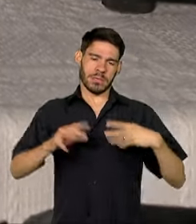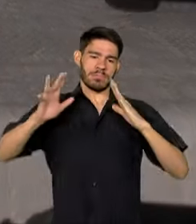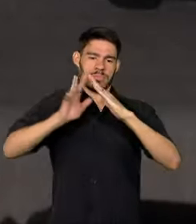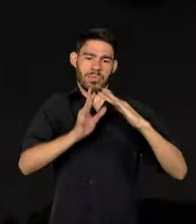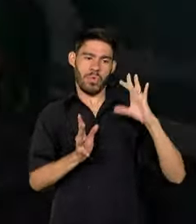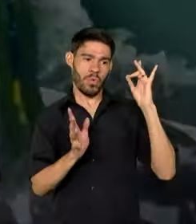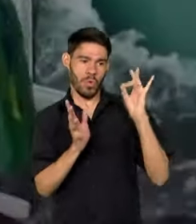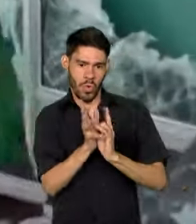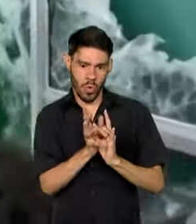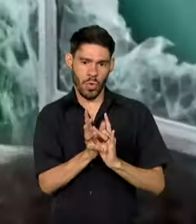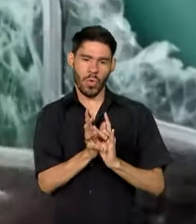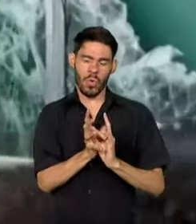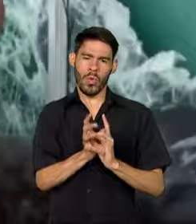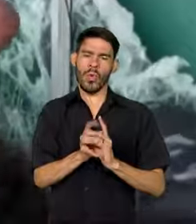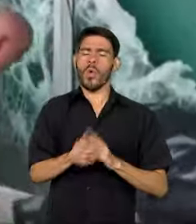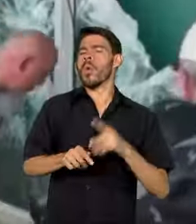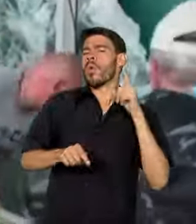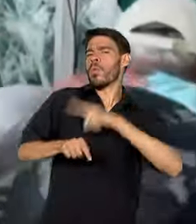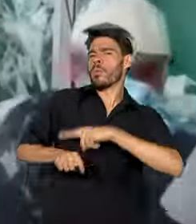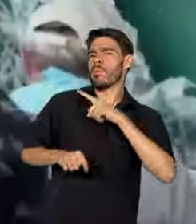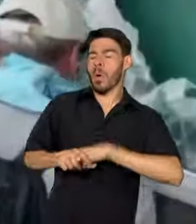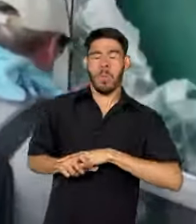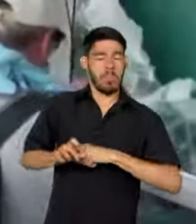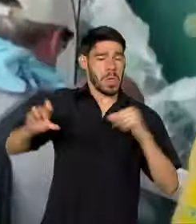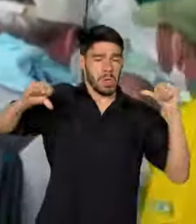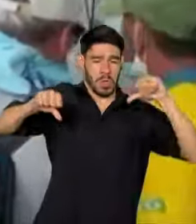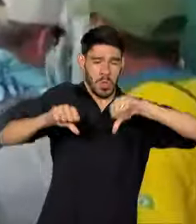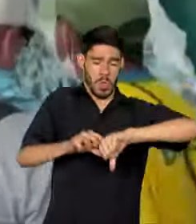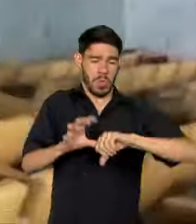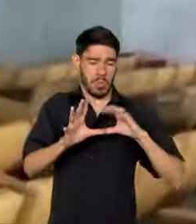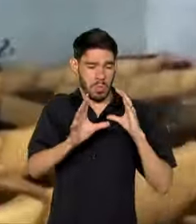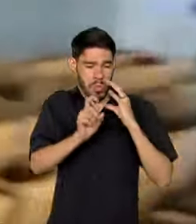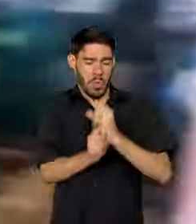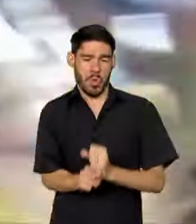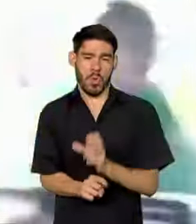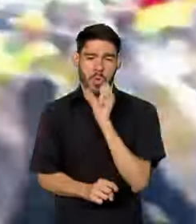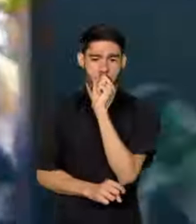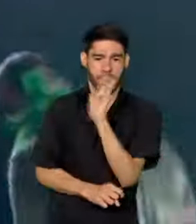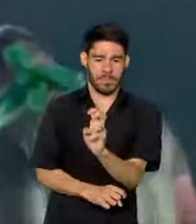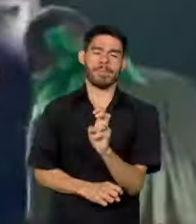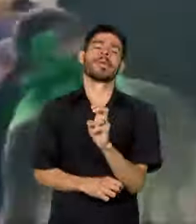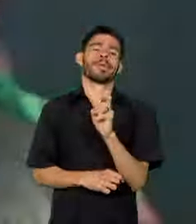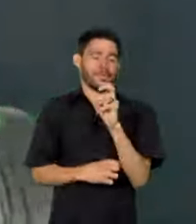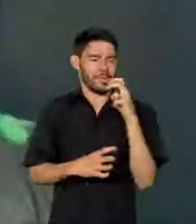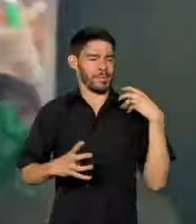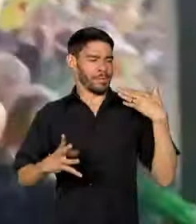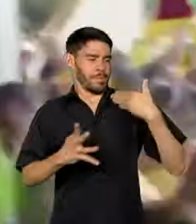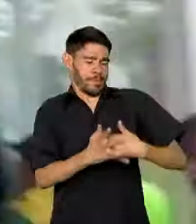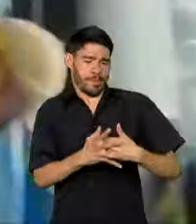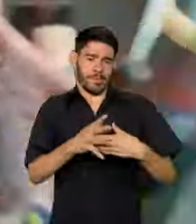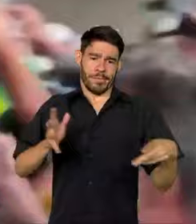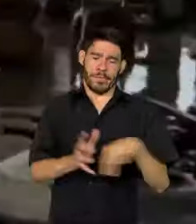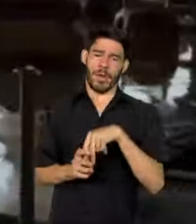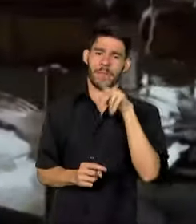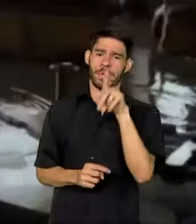oficiais. Um dos momentos mais críticos dos 85 anos de existência do órgão foram os ataques